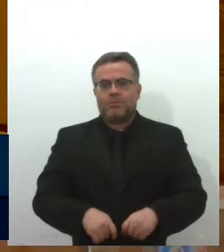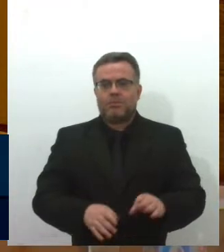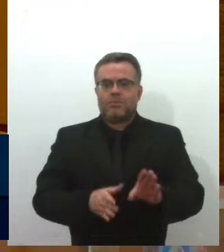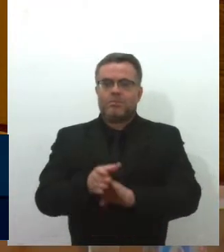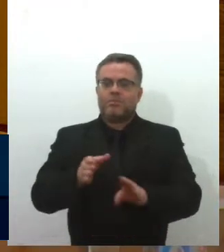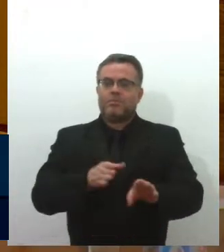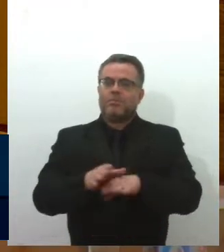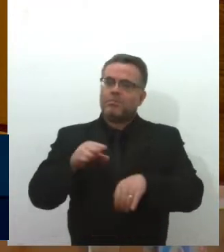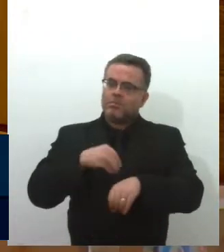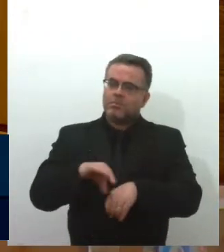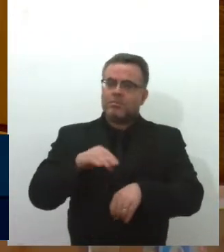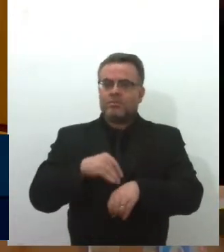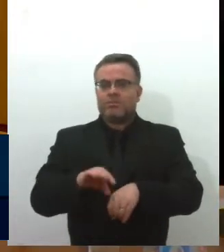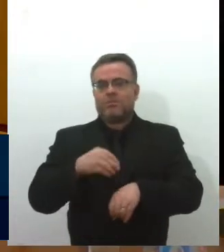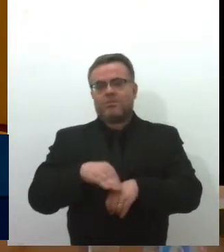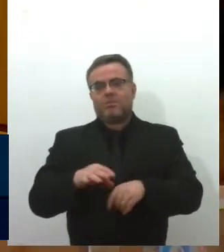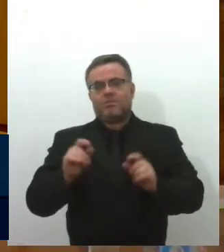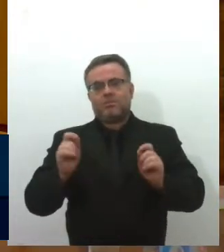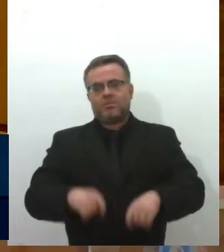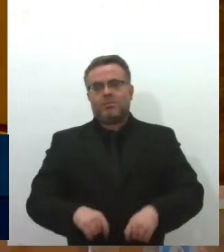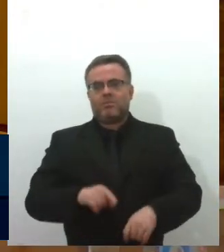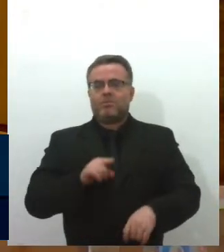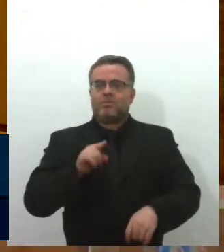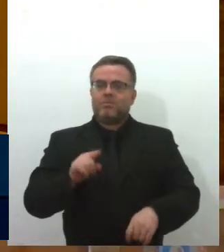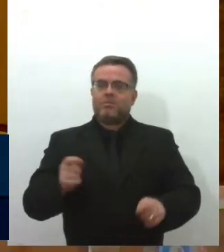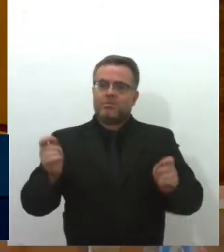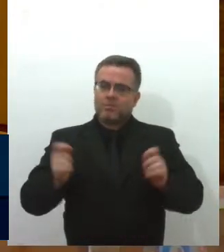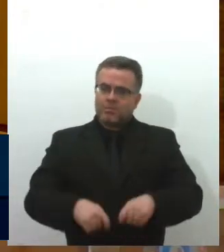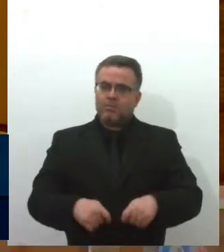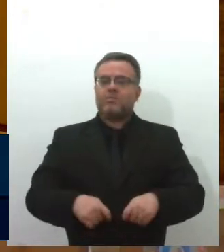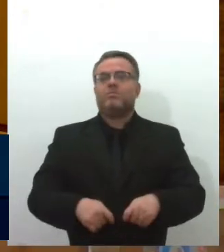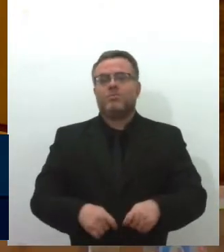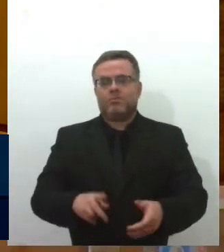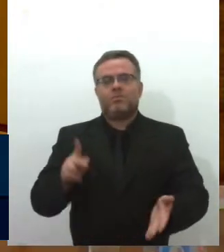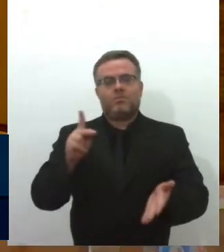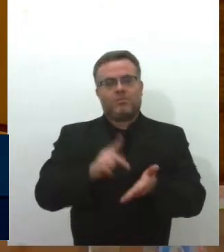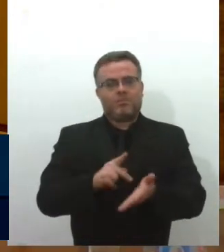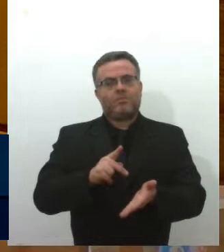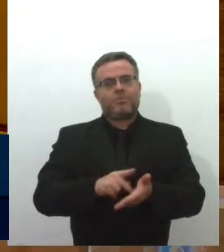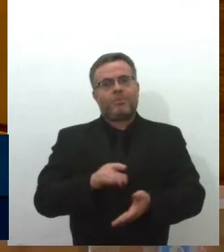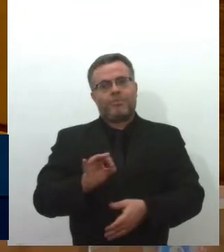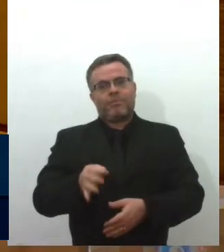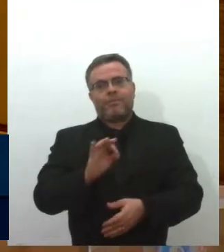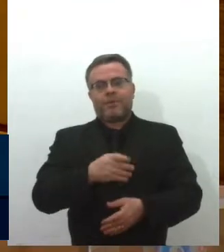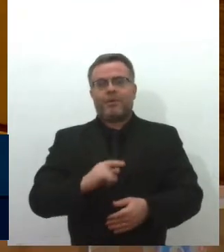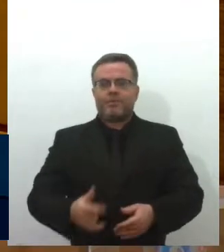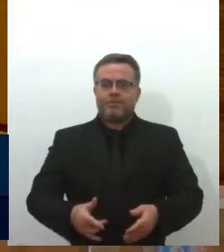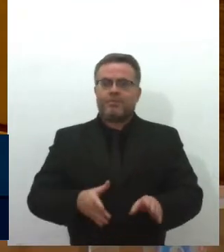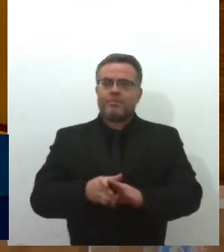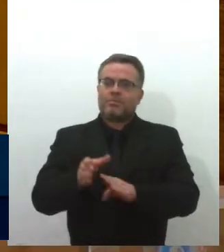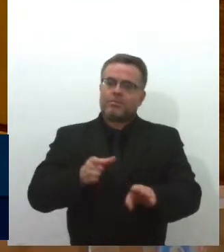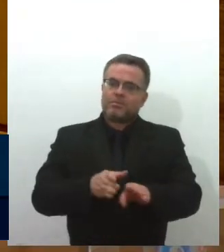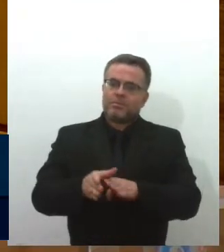informações, para que ela pudesse realmente ter mais orientações de como fazer.